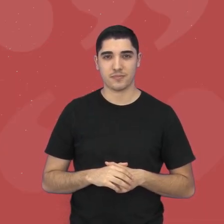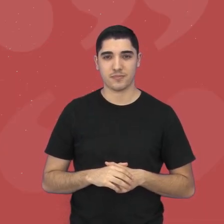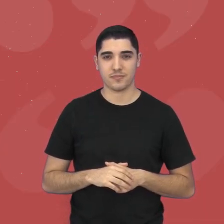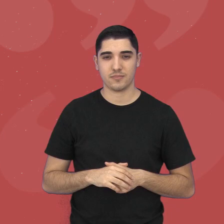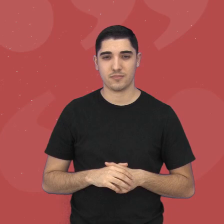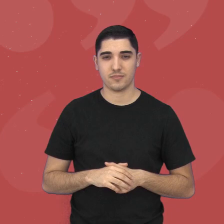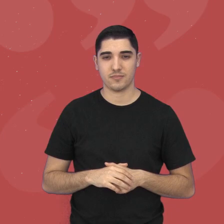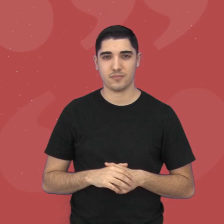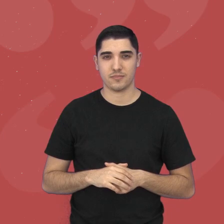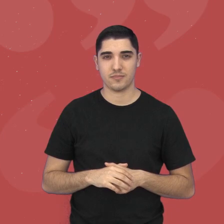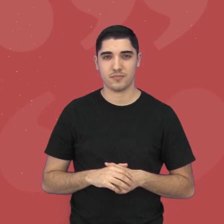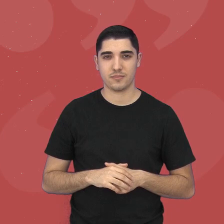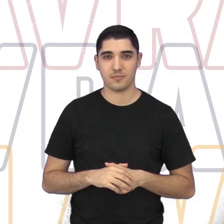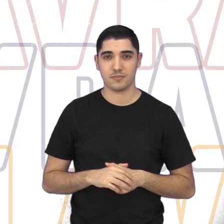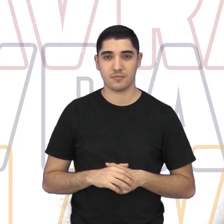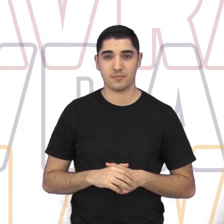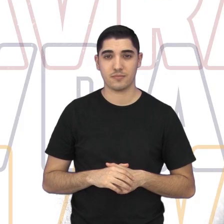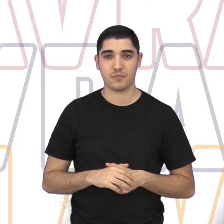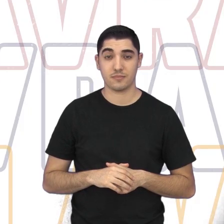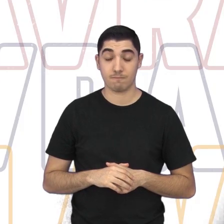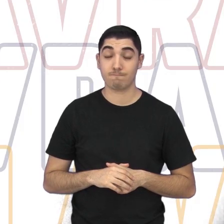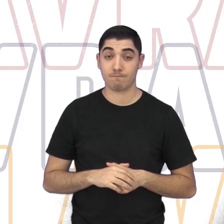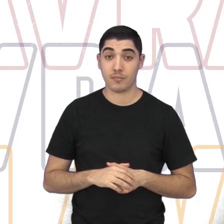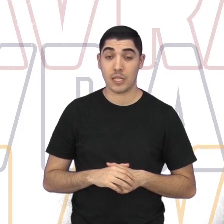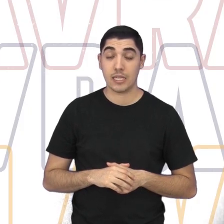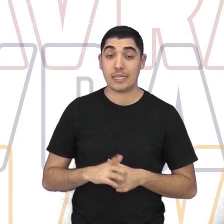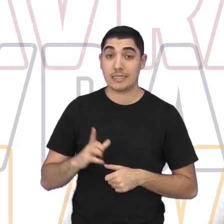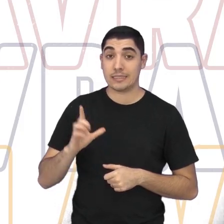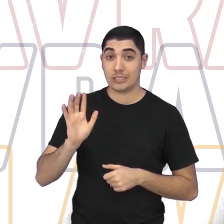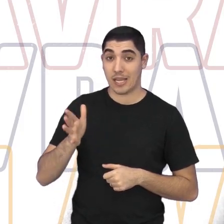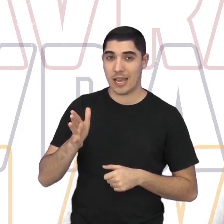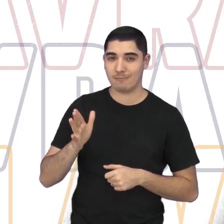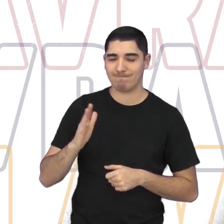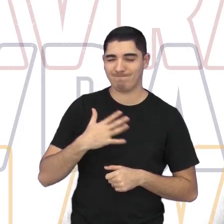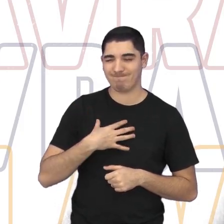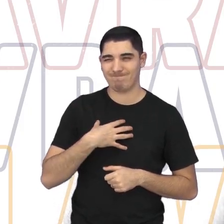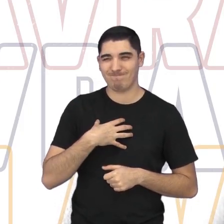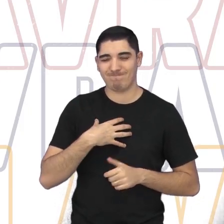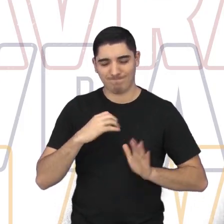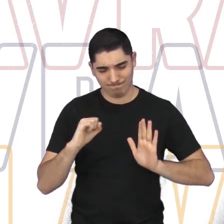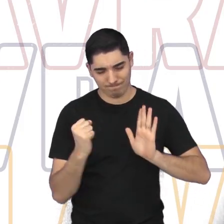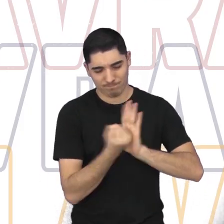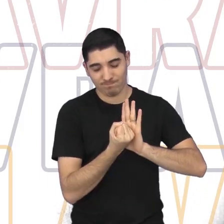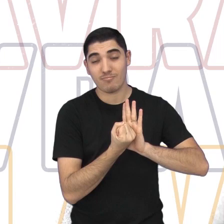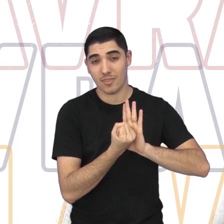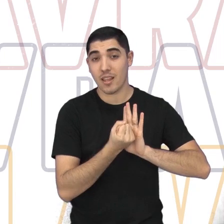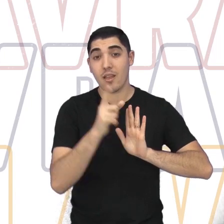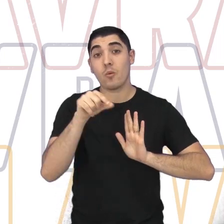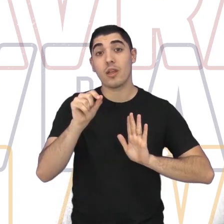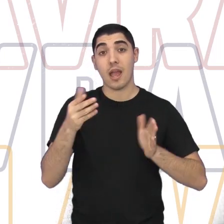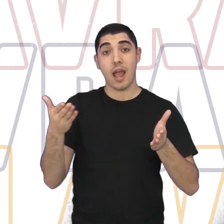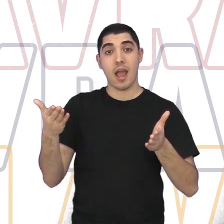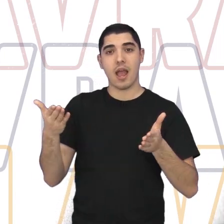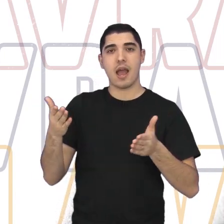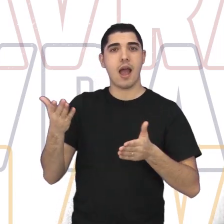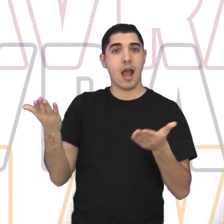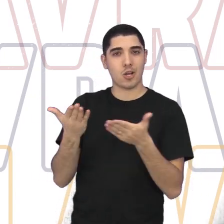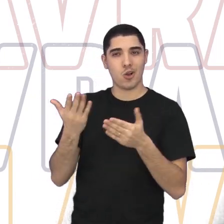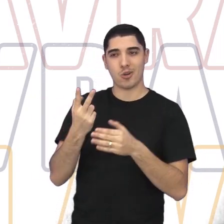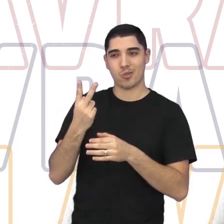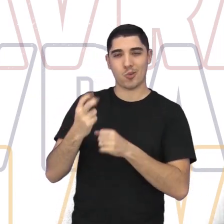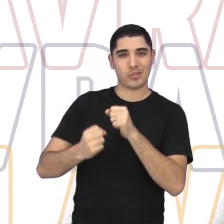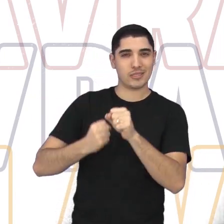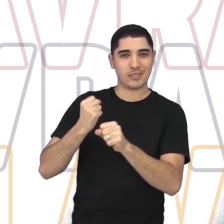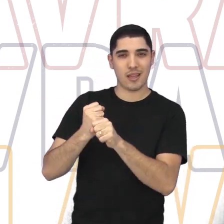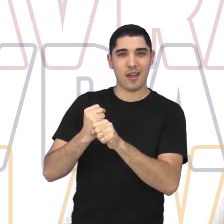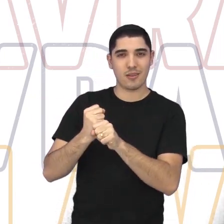história que mais te marcou? Um momento muito marcante para a gente foi esse retorno dos dois